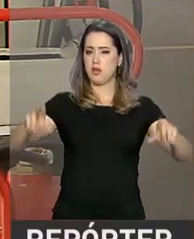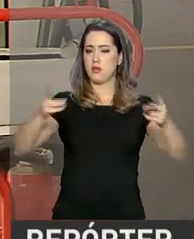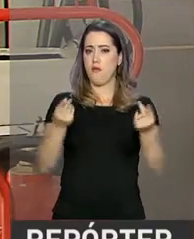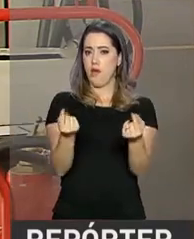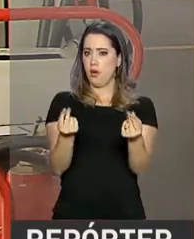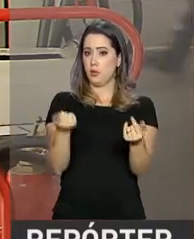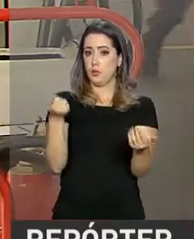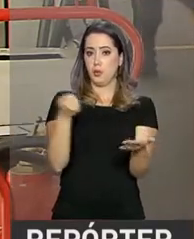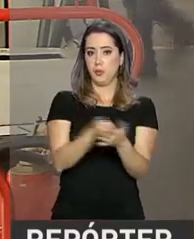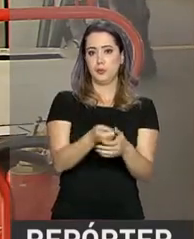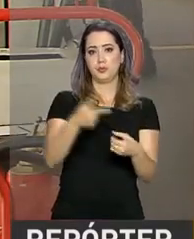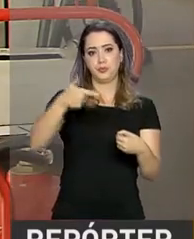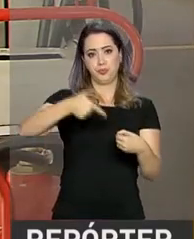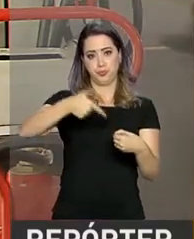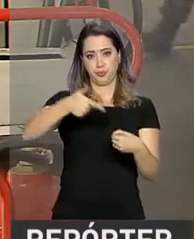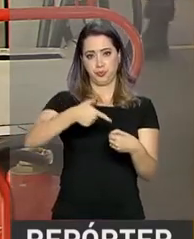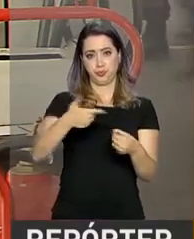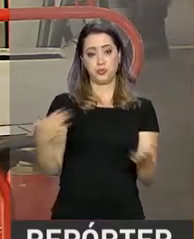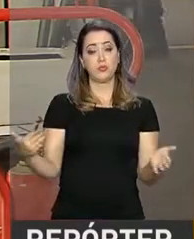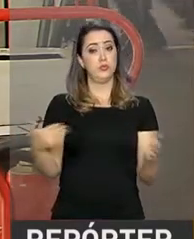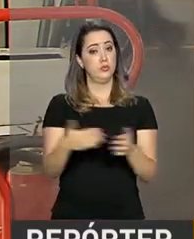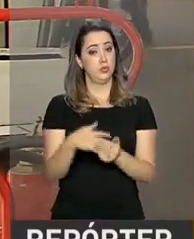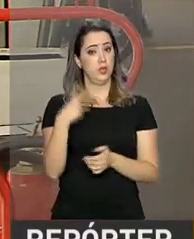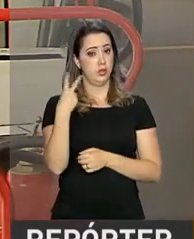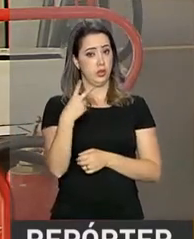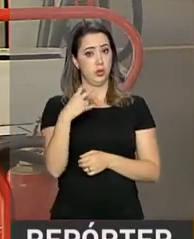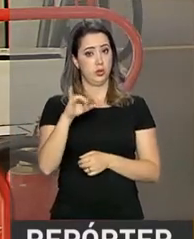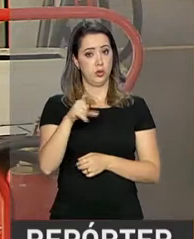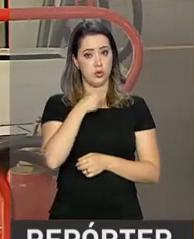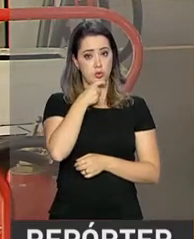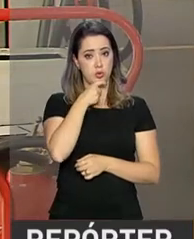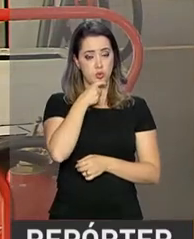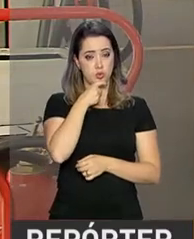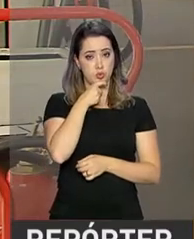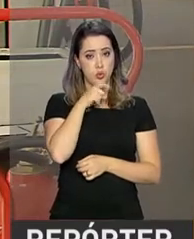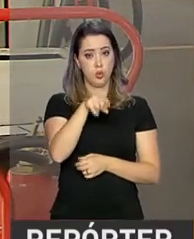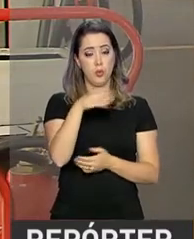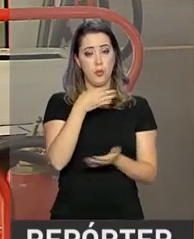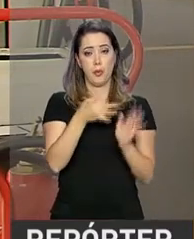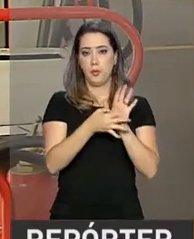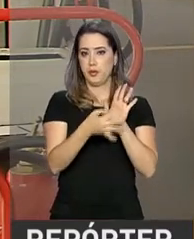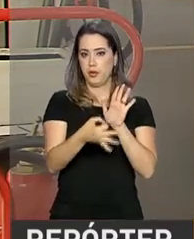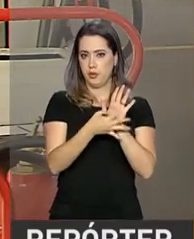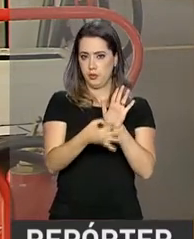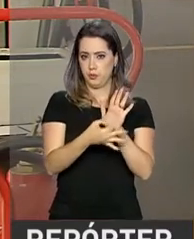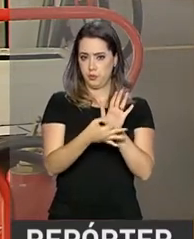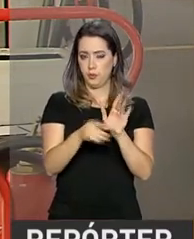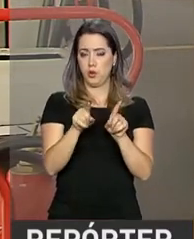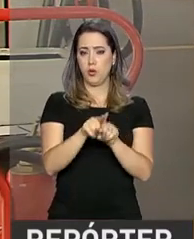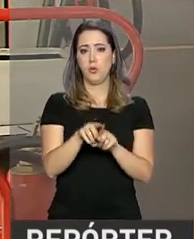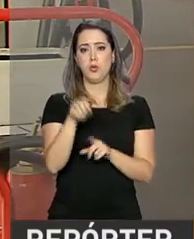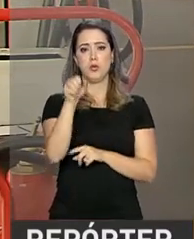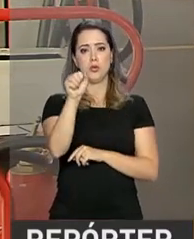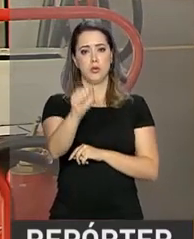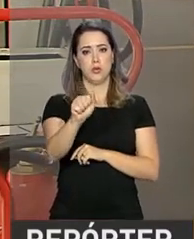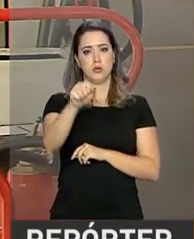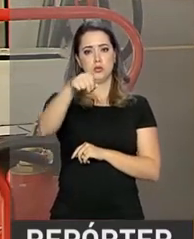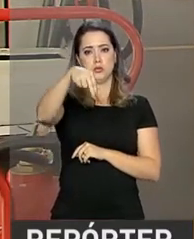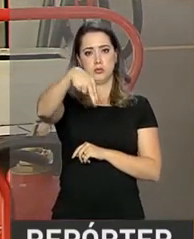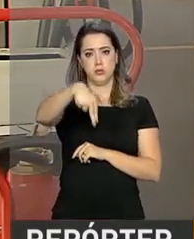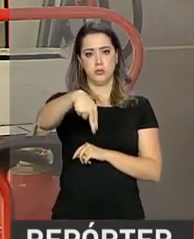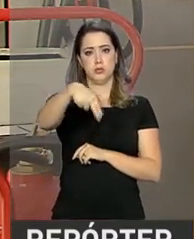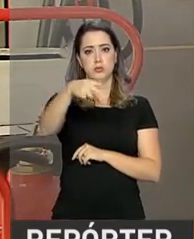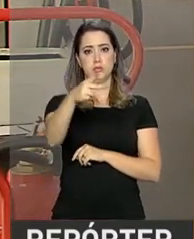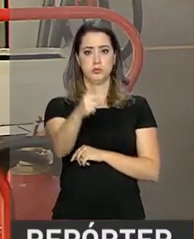interessados têm até o dia 2 de julho para enviar contribuições. A consulta pública atende as competências da Agência Nacional do Petróleo